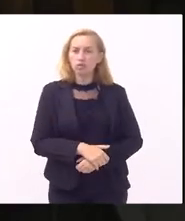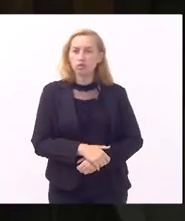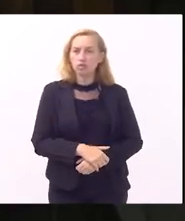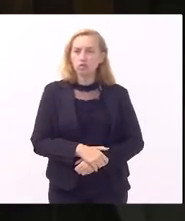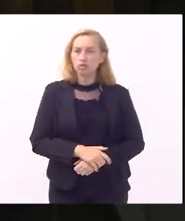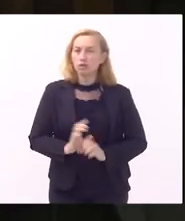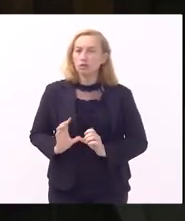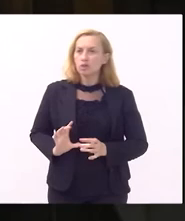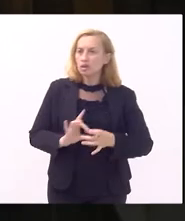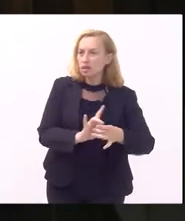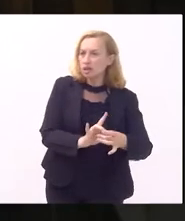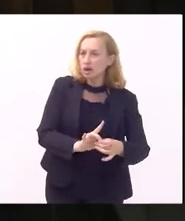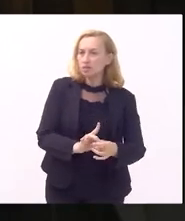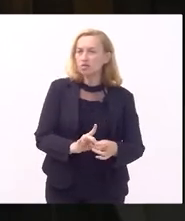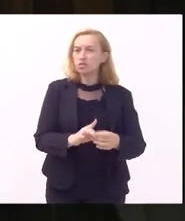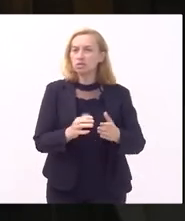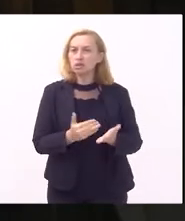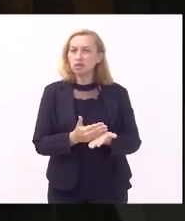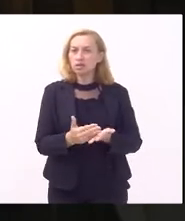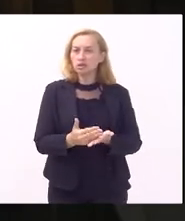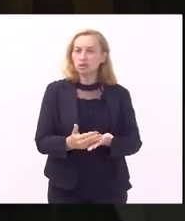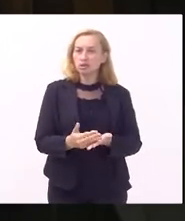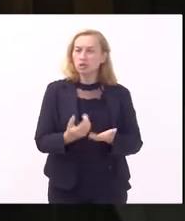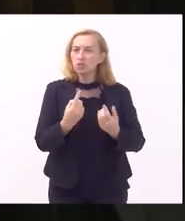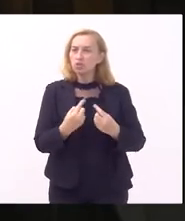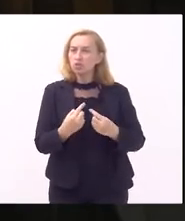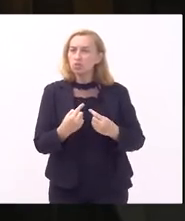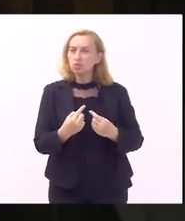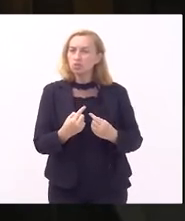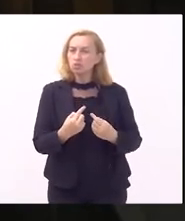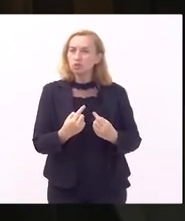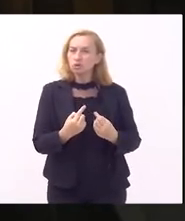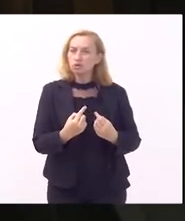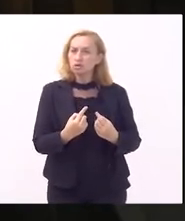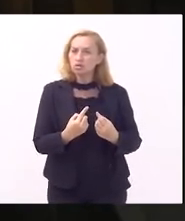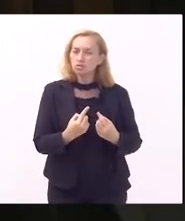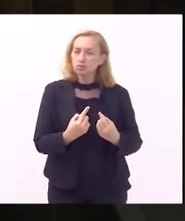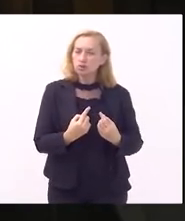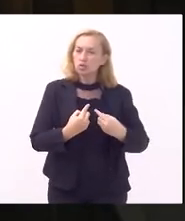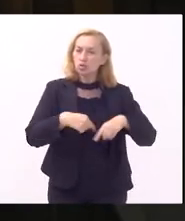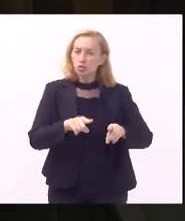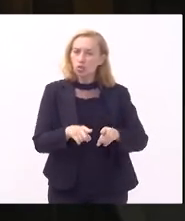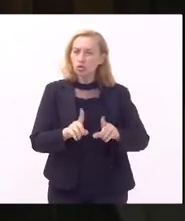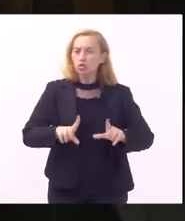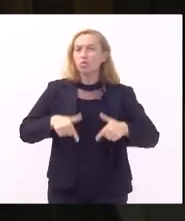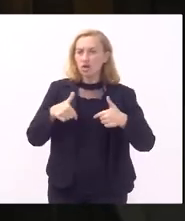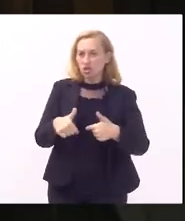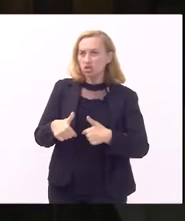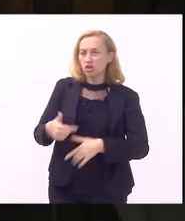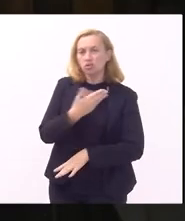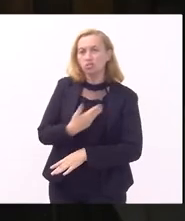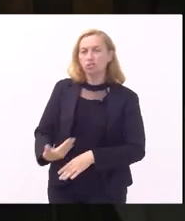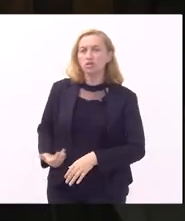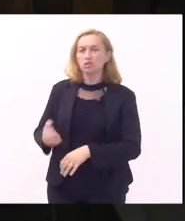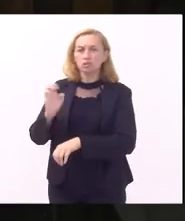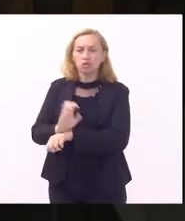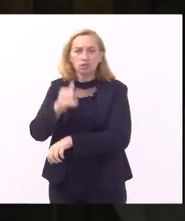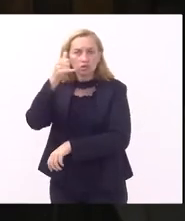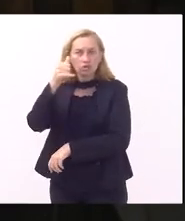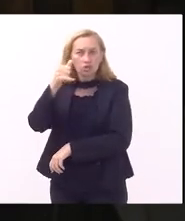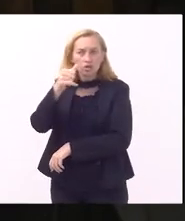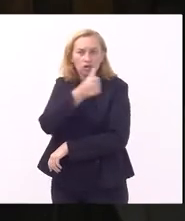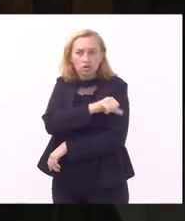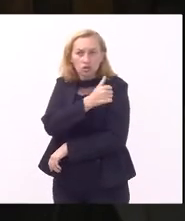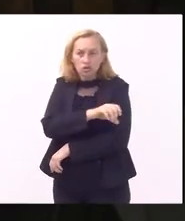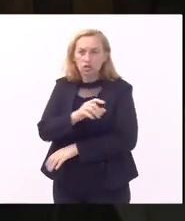ancorados nesses princípios repudia de forma veemente a atitude do governador do estado do Rio de Janeiro que publicou